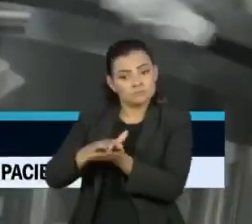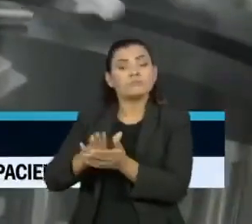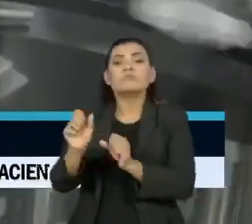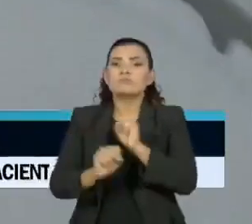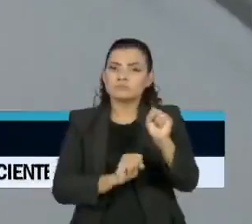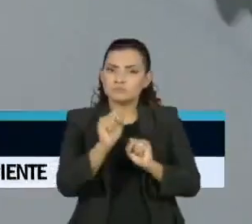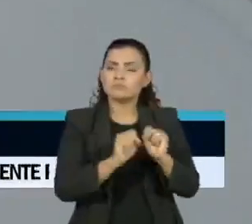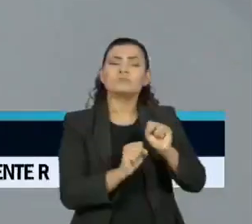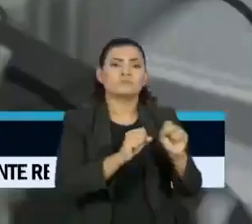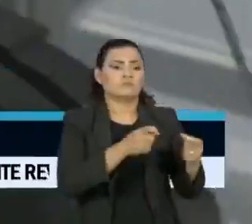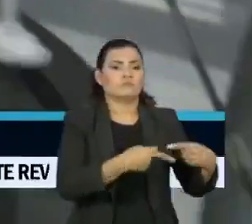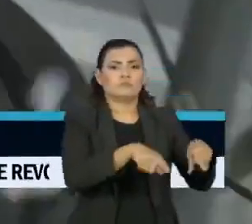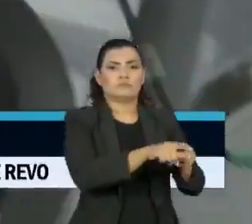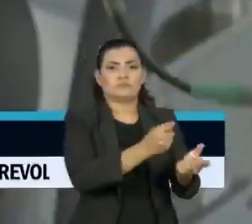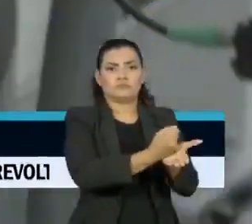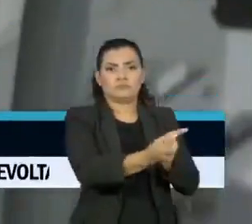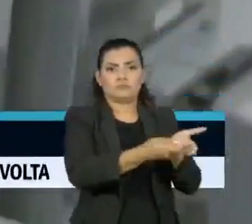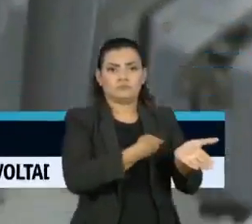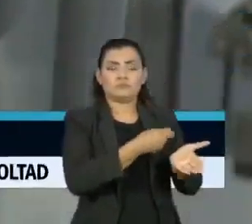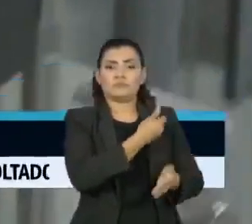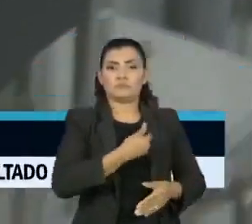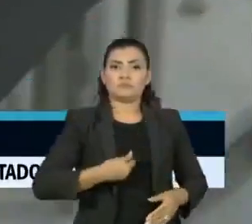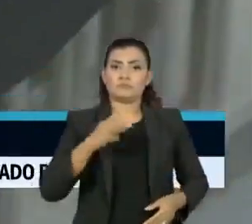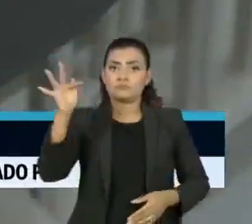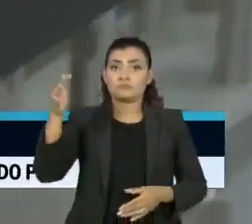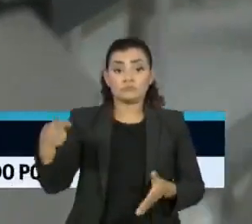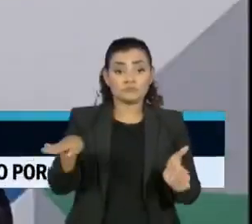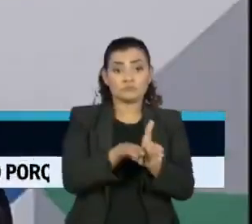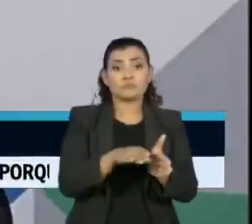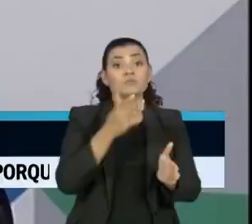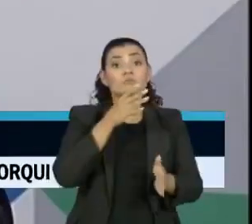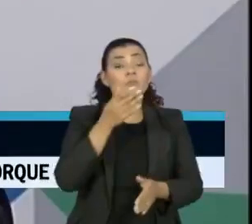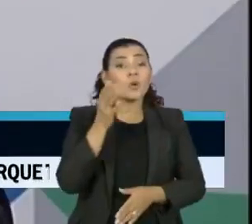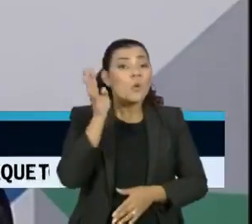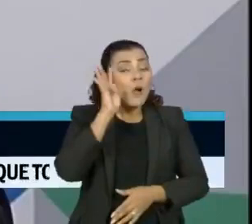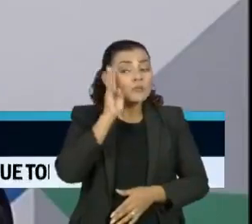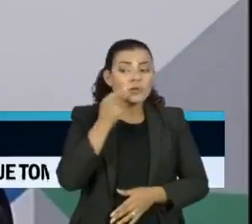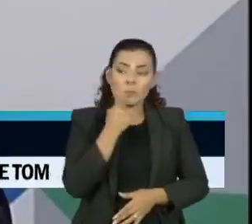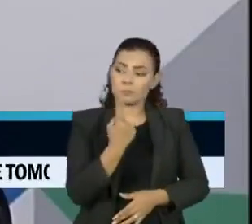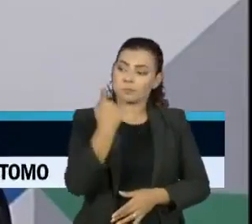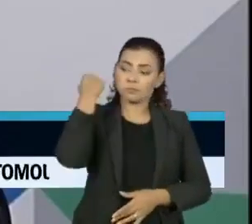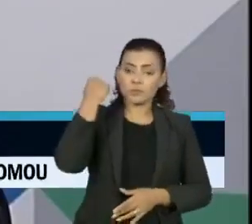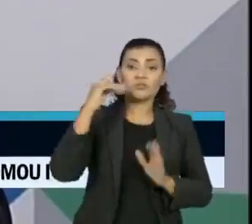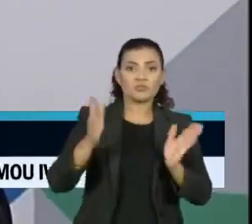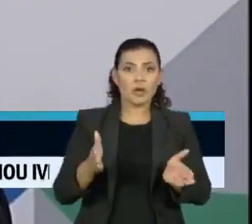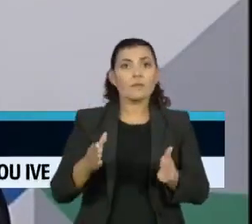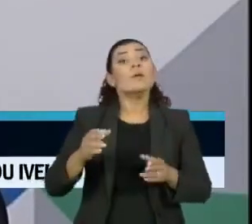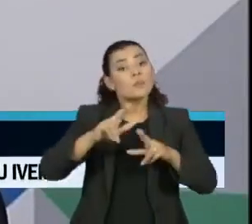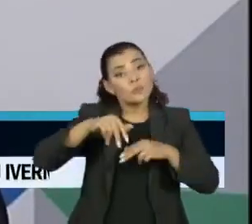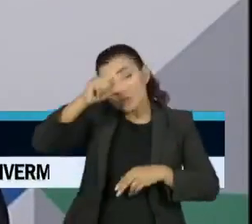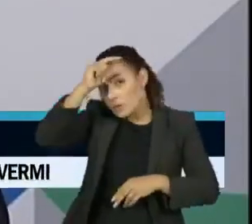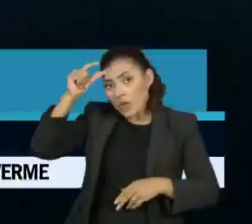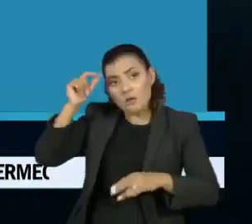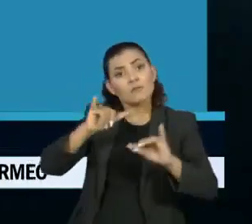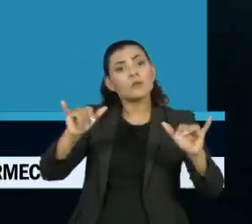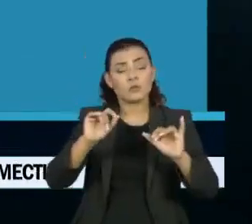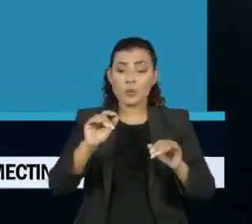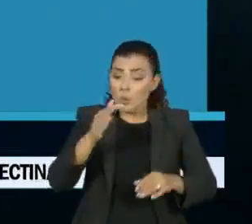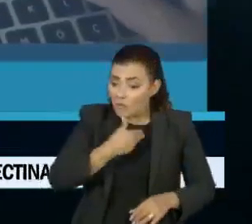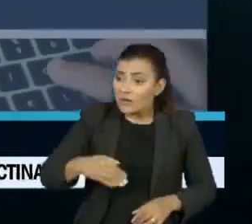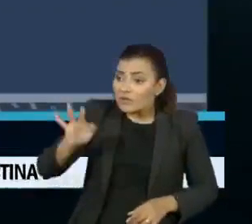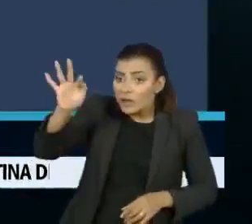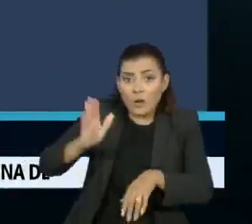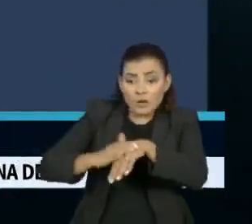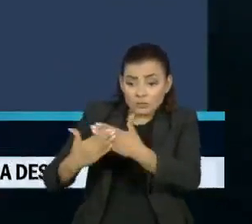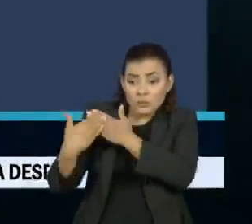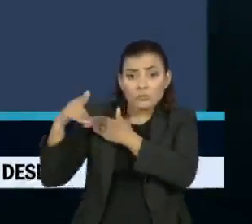recebeu a requisição das agulhas e seringas do governo federal na quarta-feira passada. Lewandowski disse ainda que apesar de a União ser responsável por coordenar